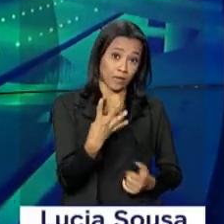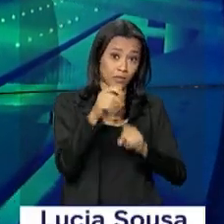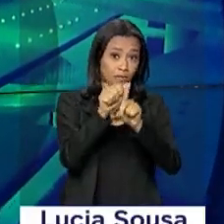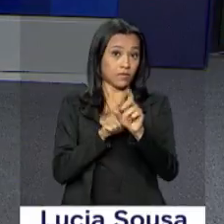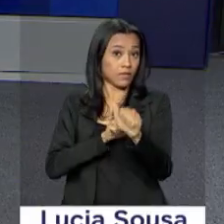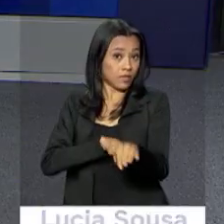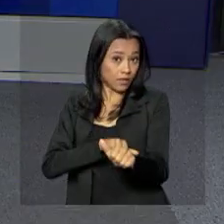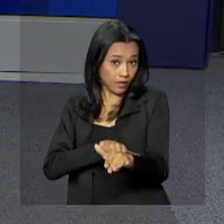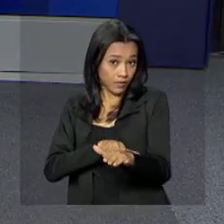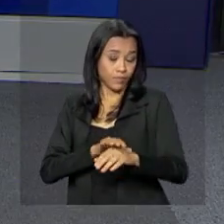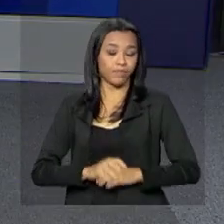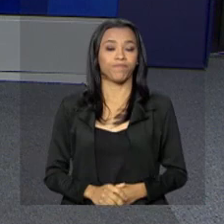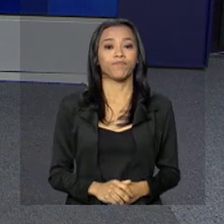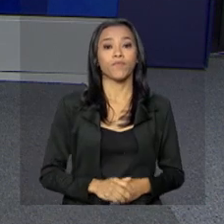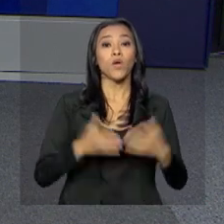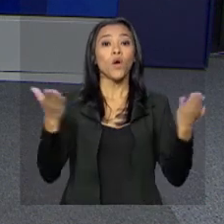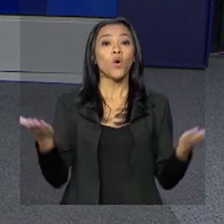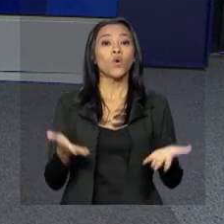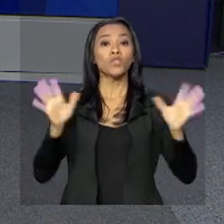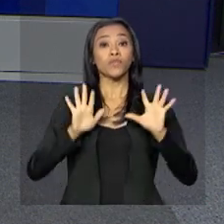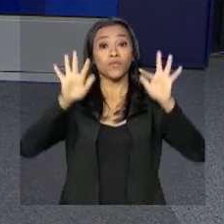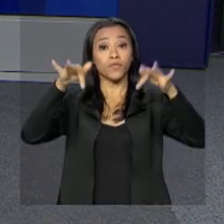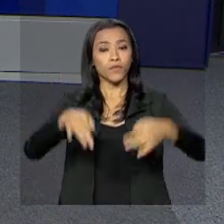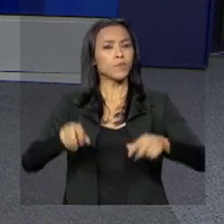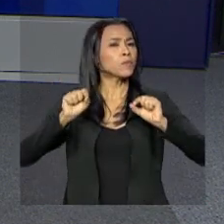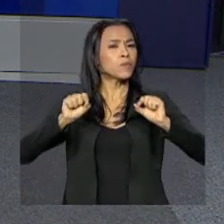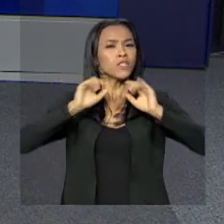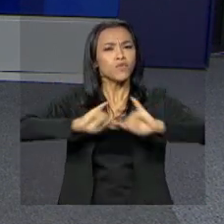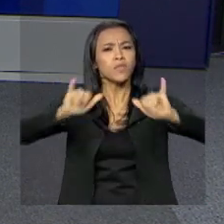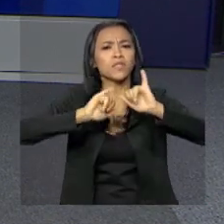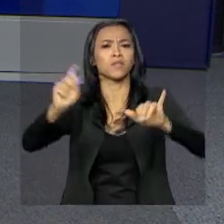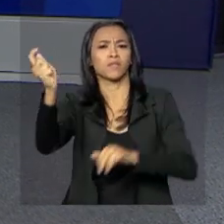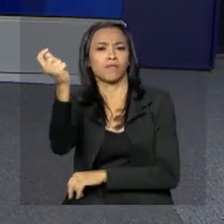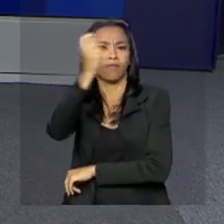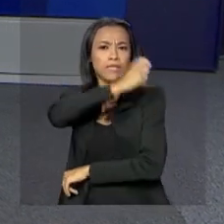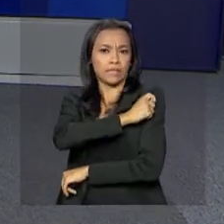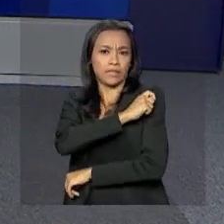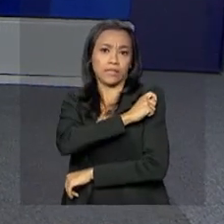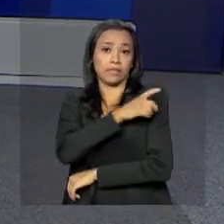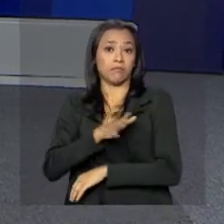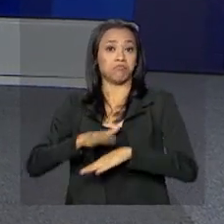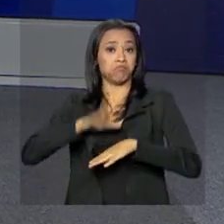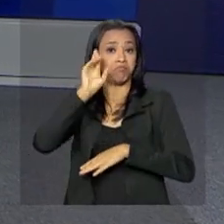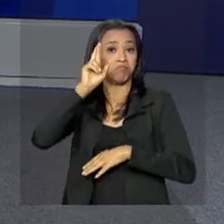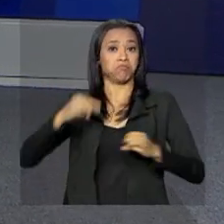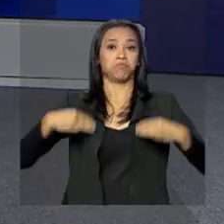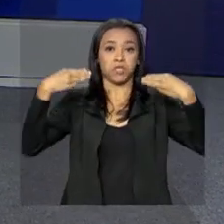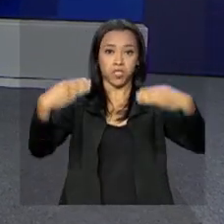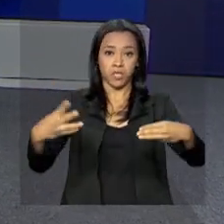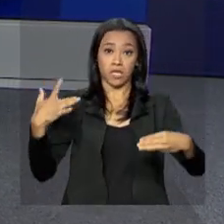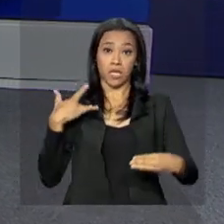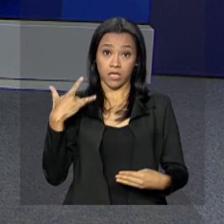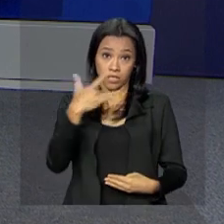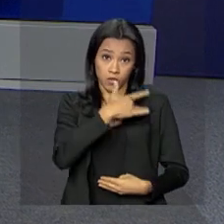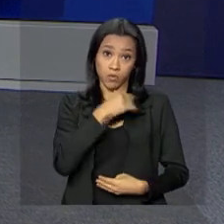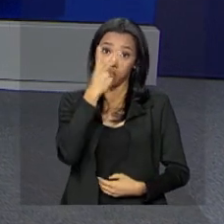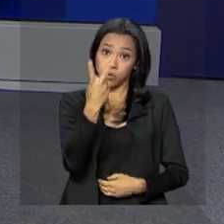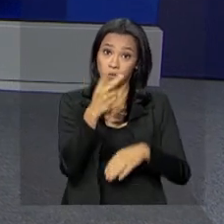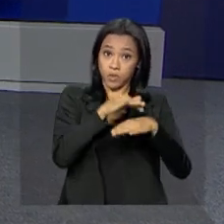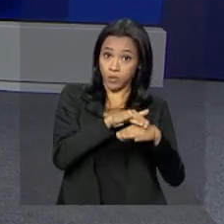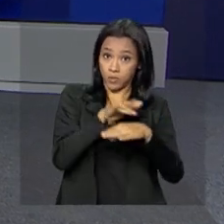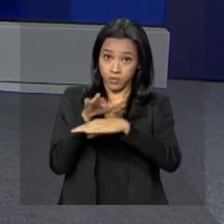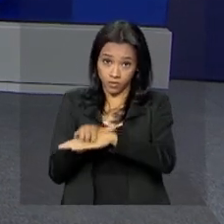setembro. Termina hoje a campanha nacional de vacinação do Ministério da Saúde contra a polio e o sarampo.